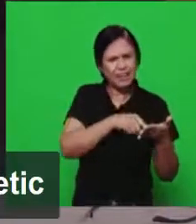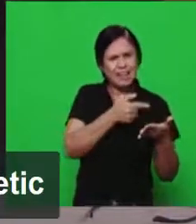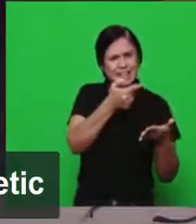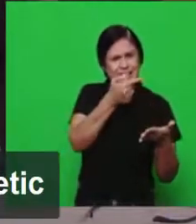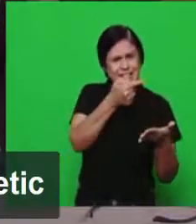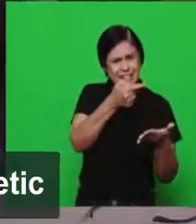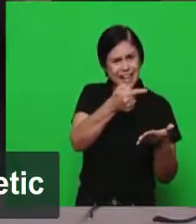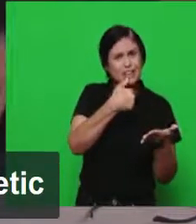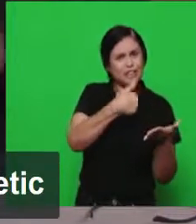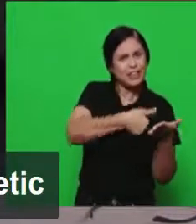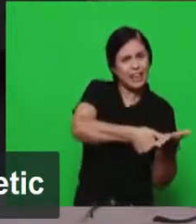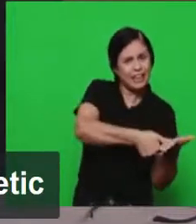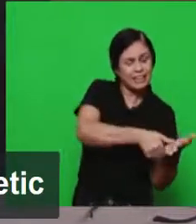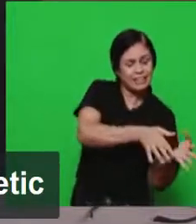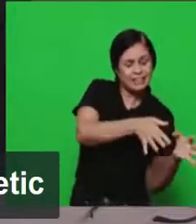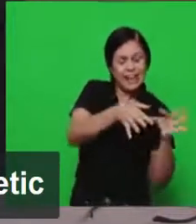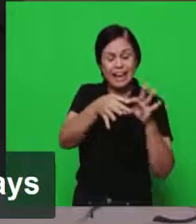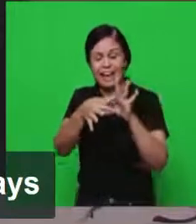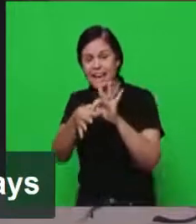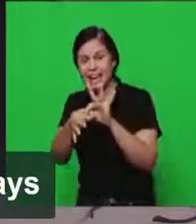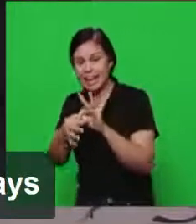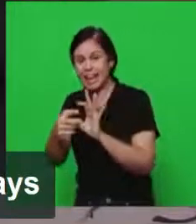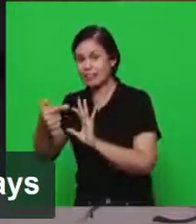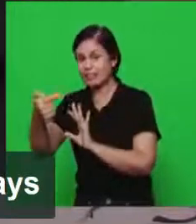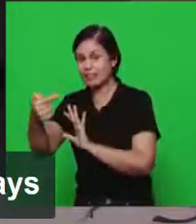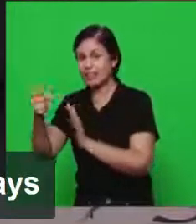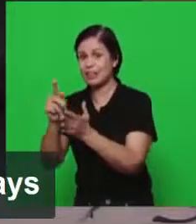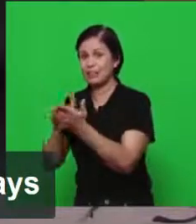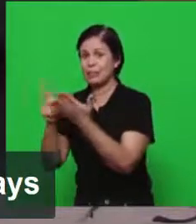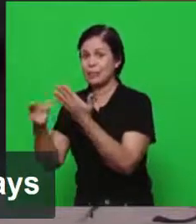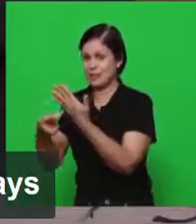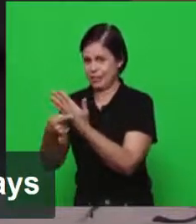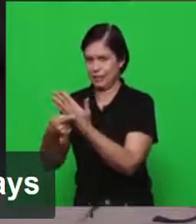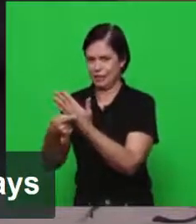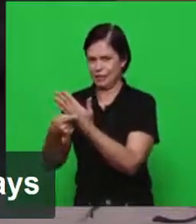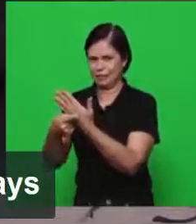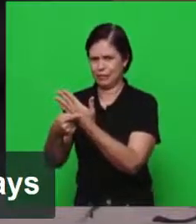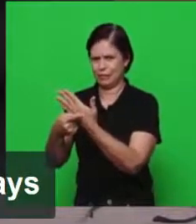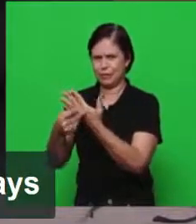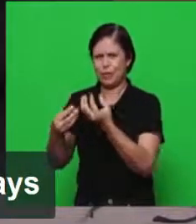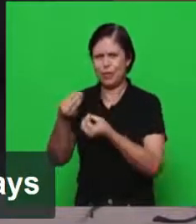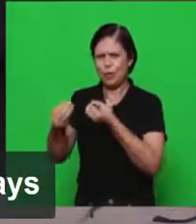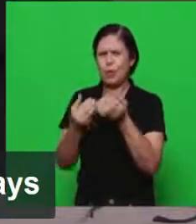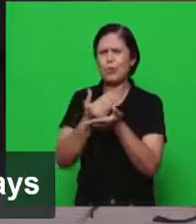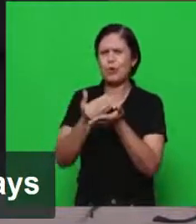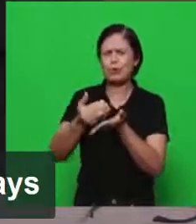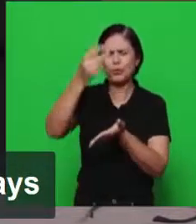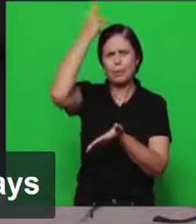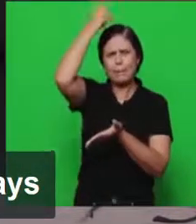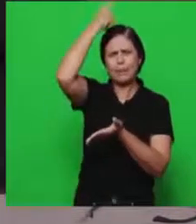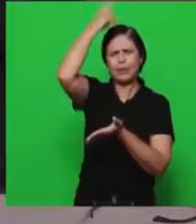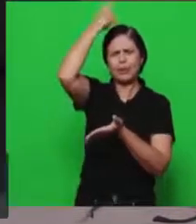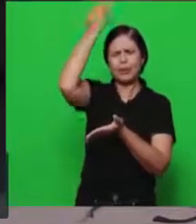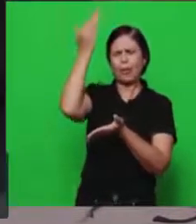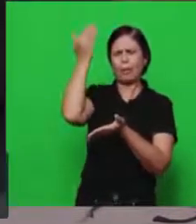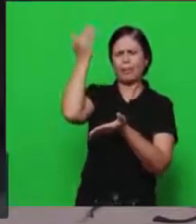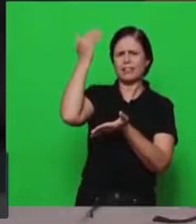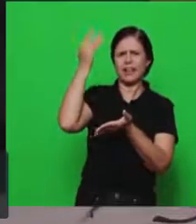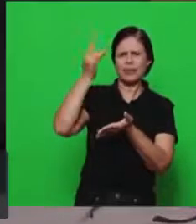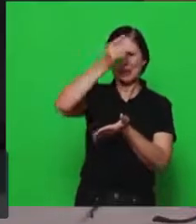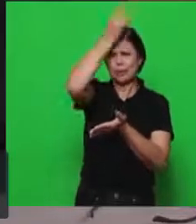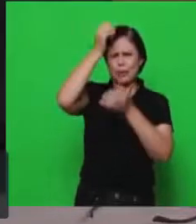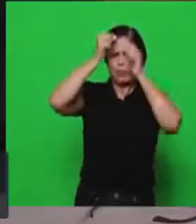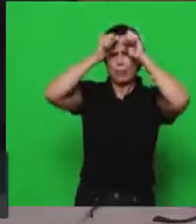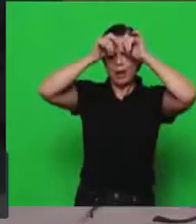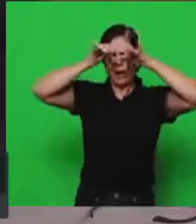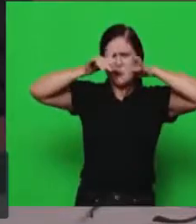históricos e proféticos da igreja desde o Pentecostes até os nossos dias então nós